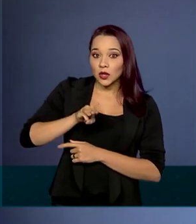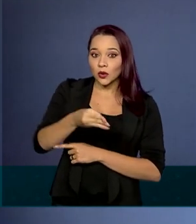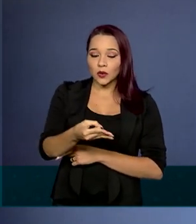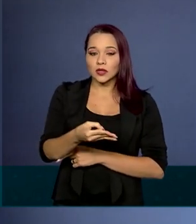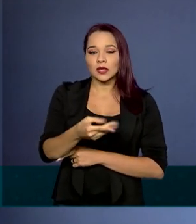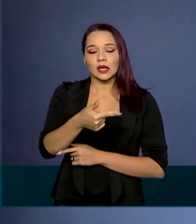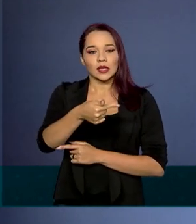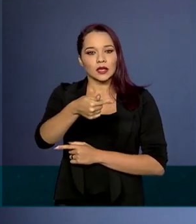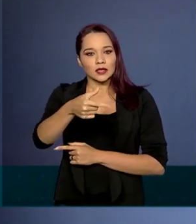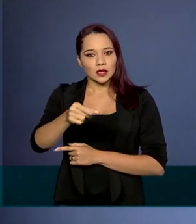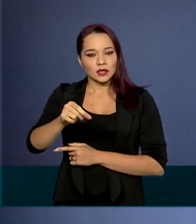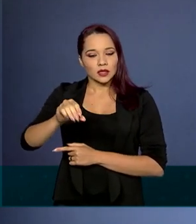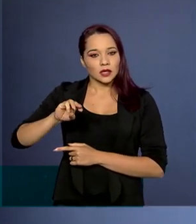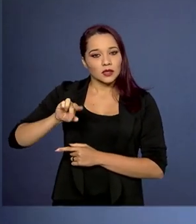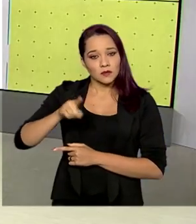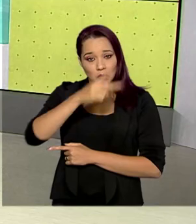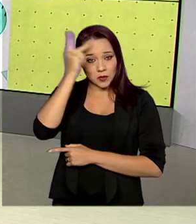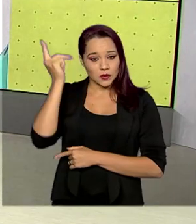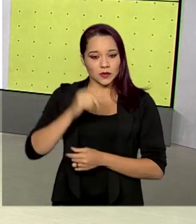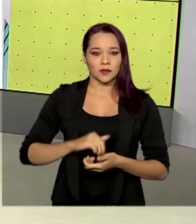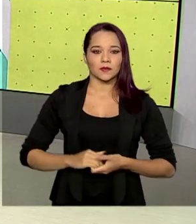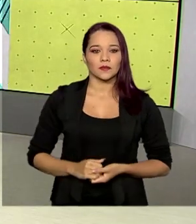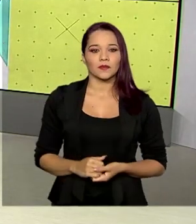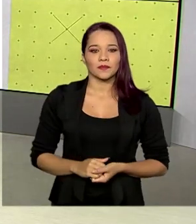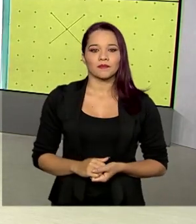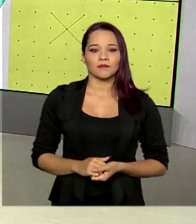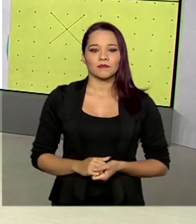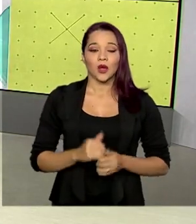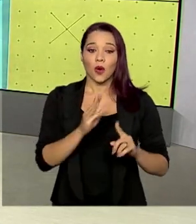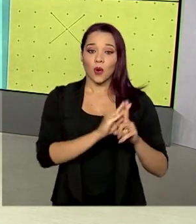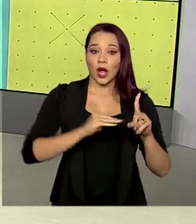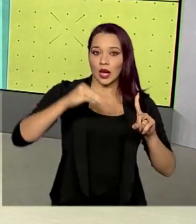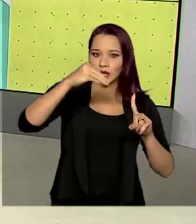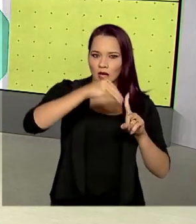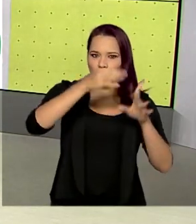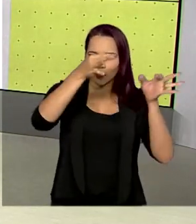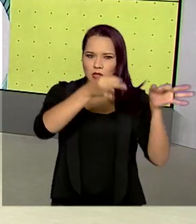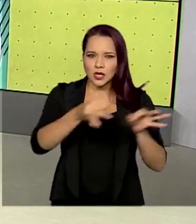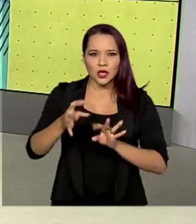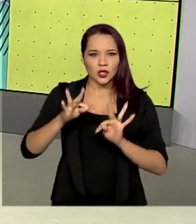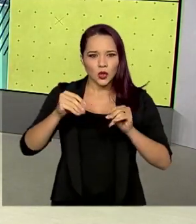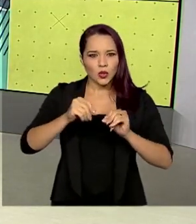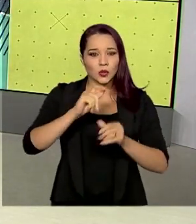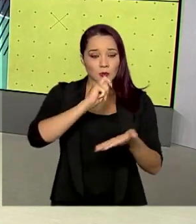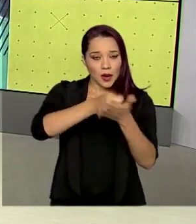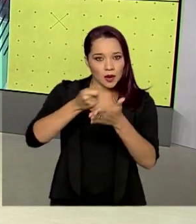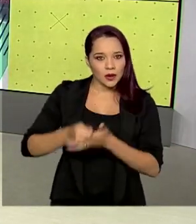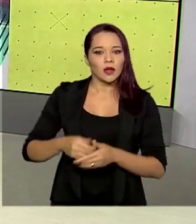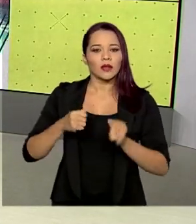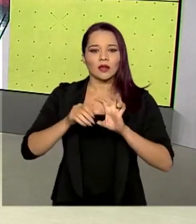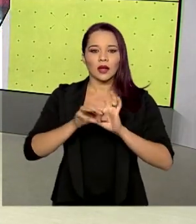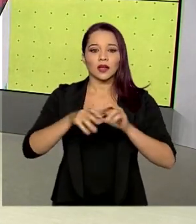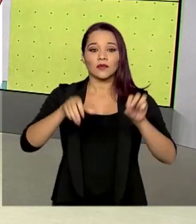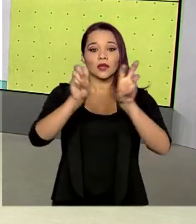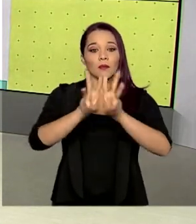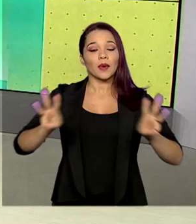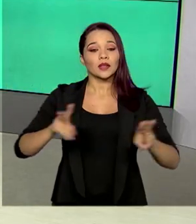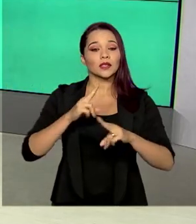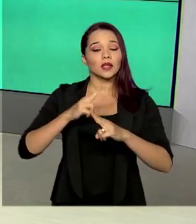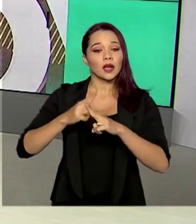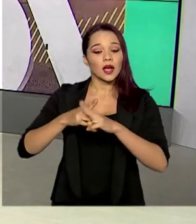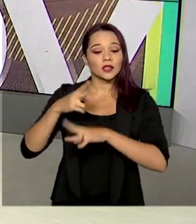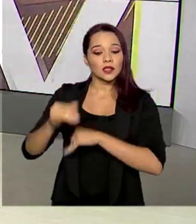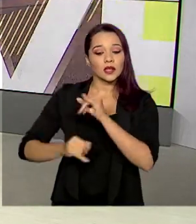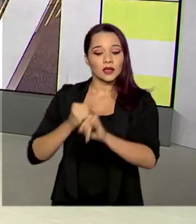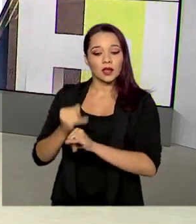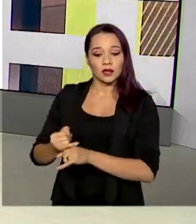e 700 mil pessoas. O calendário completo de todos os pagamentos está disponível na página da Caixa na